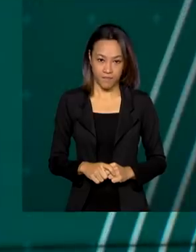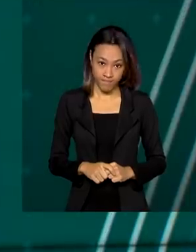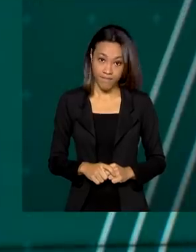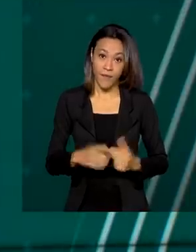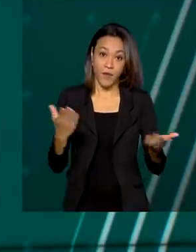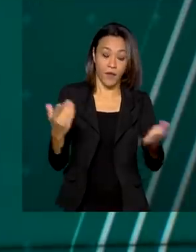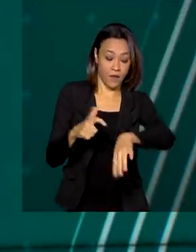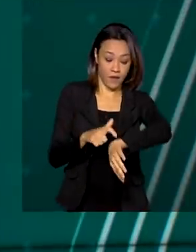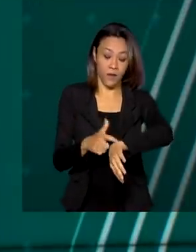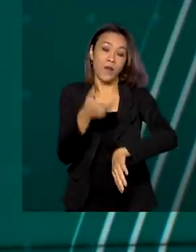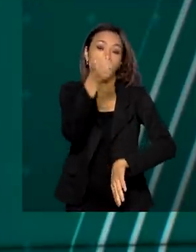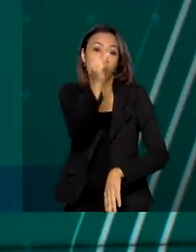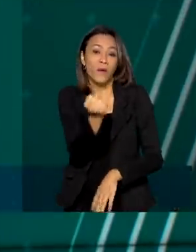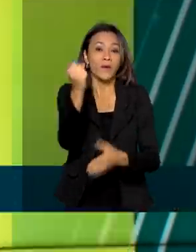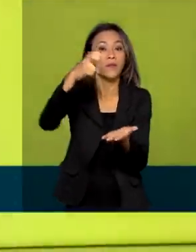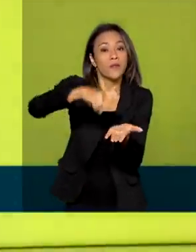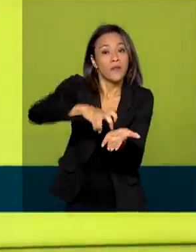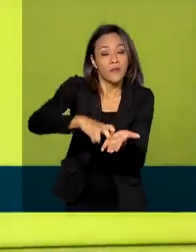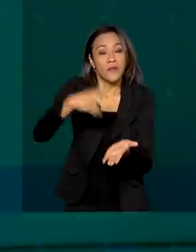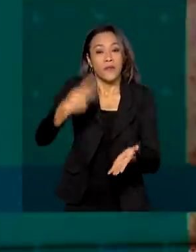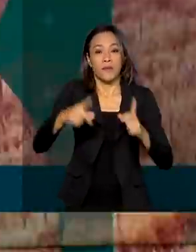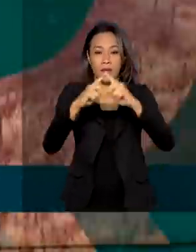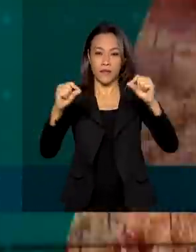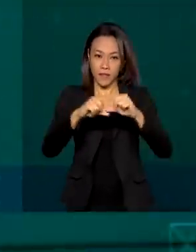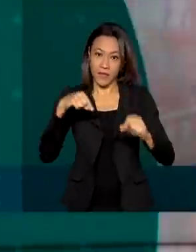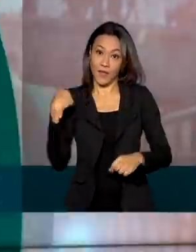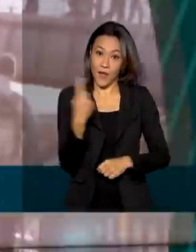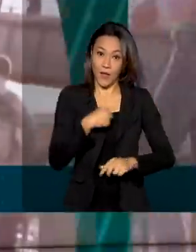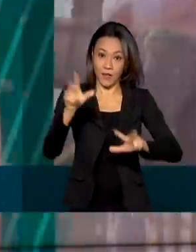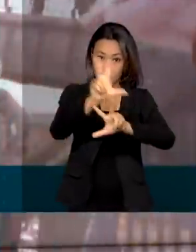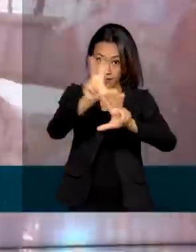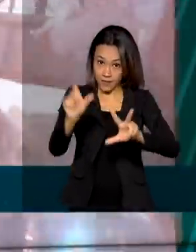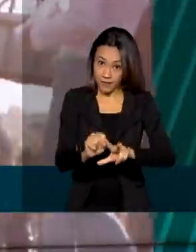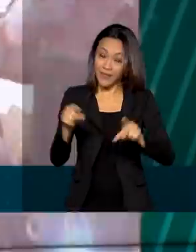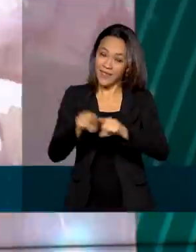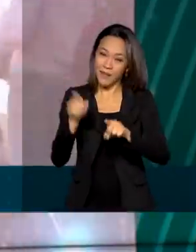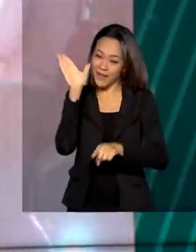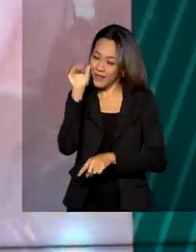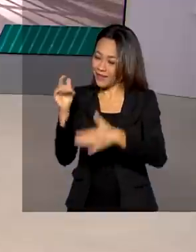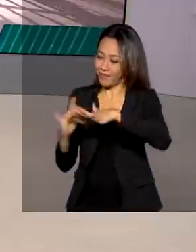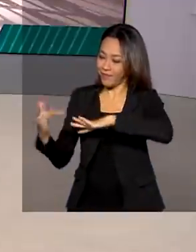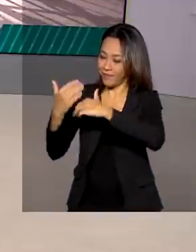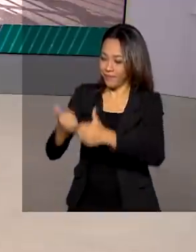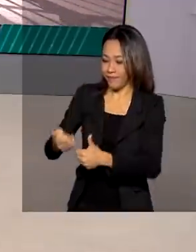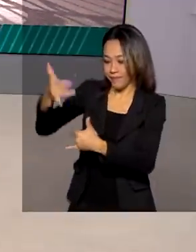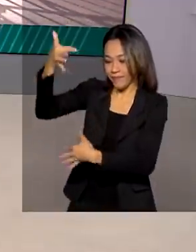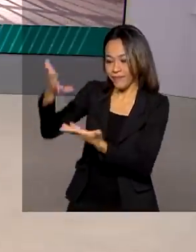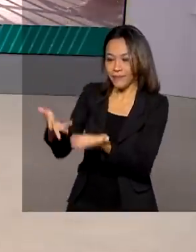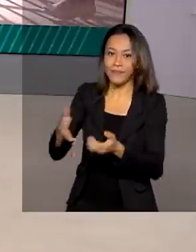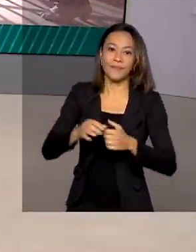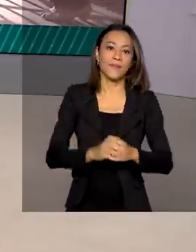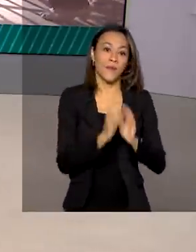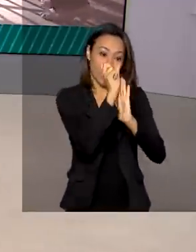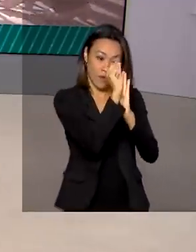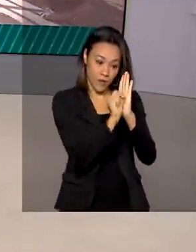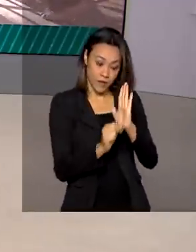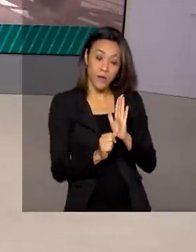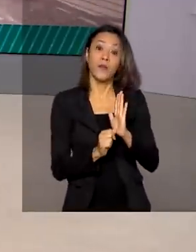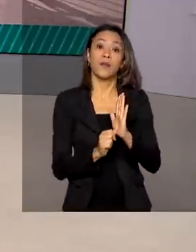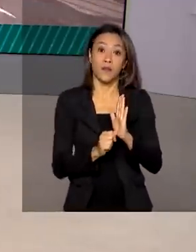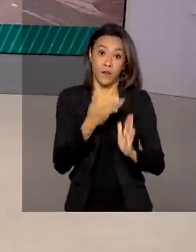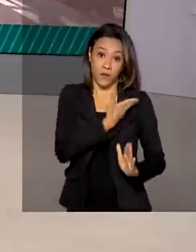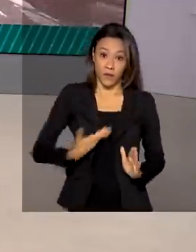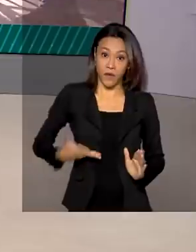Agora são oito horas em Brasília, nós estamos ao vivo pela TV Brasil e redes sociais. O orçamento da União para 2021